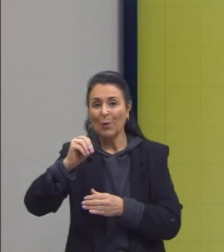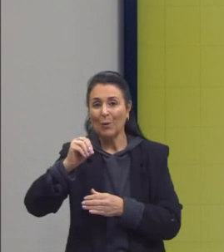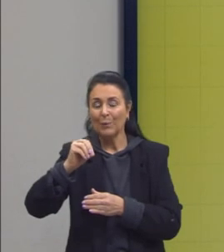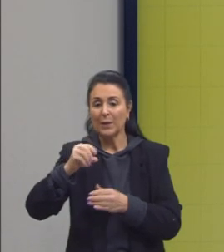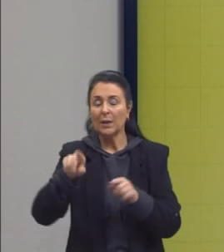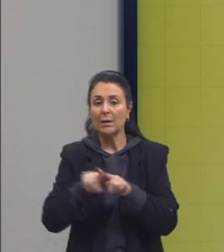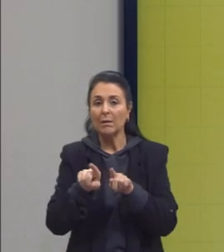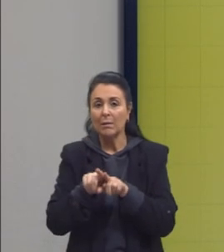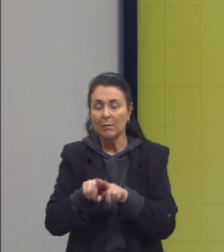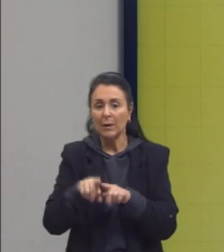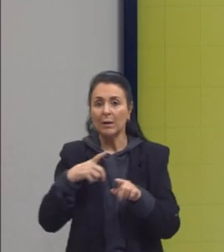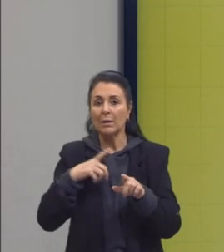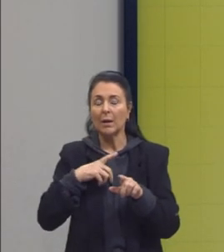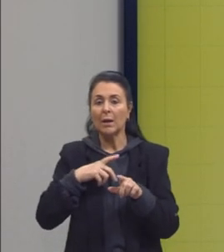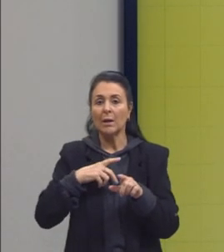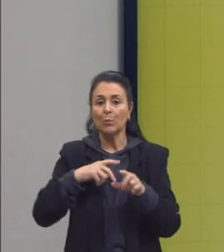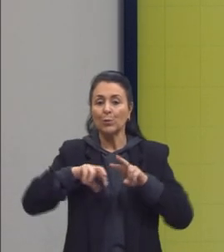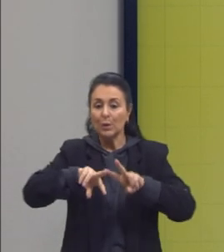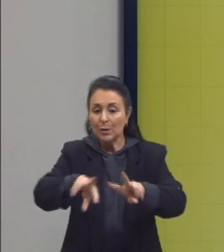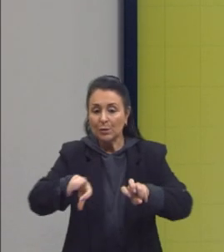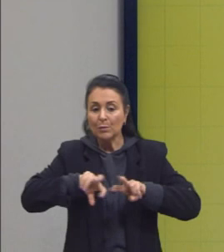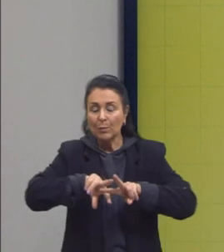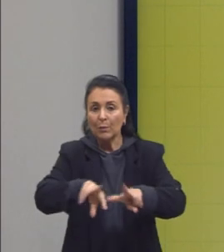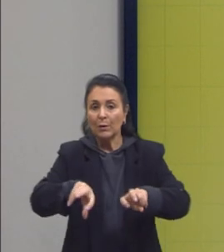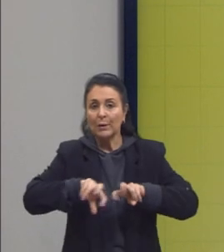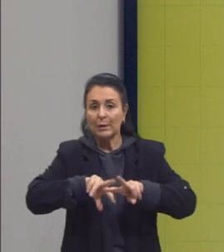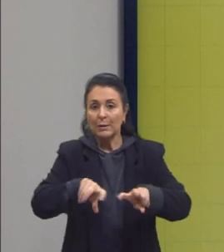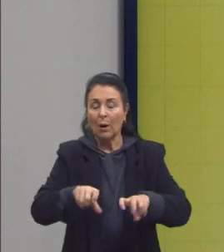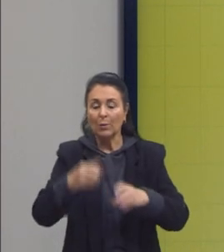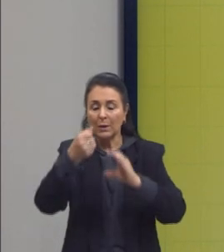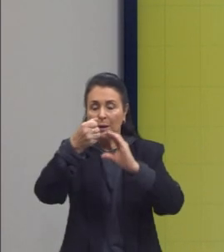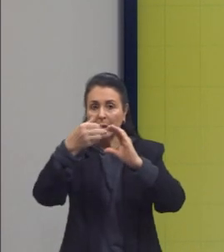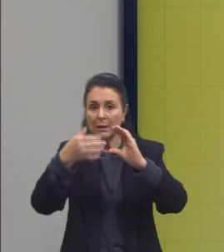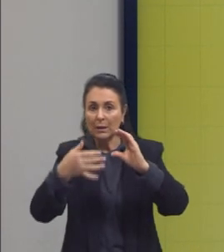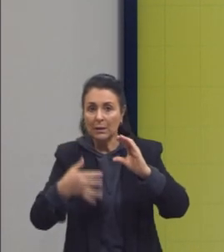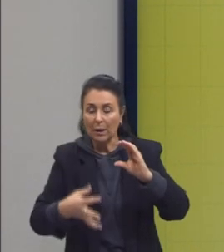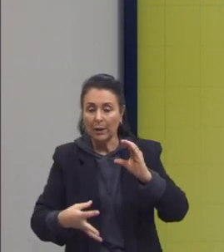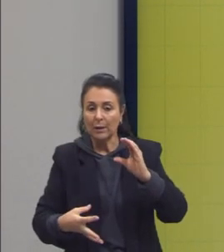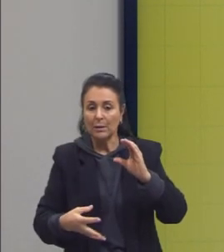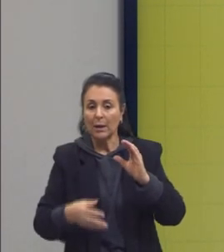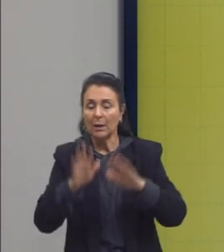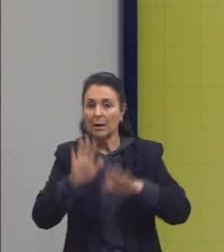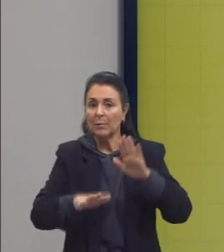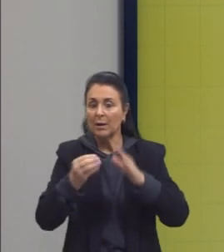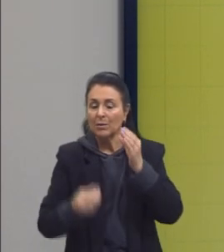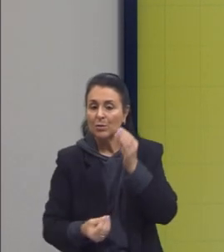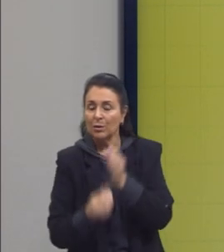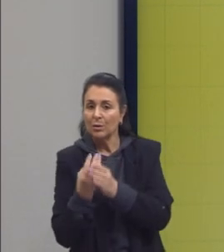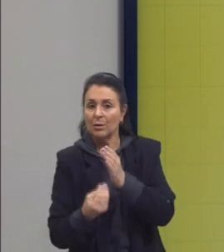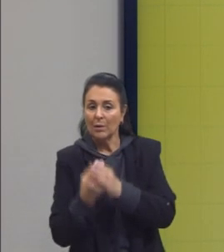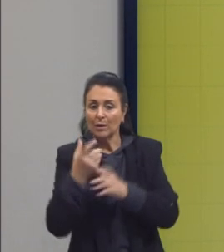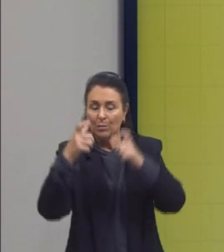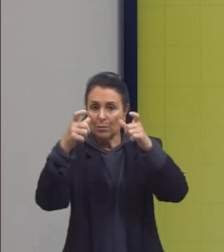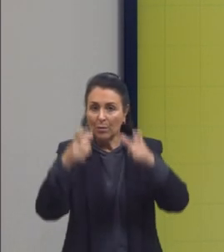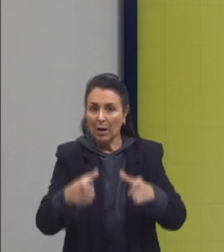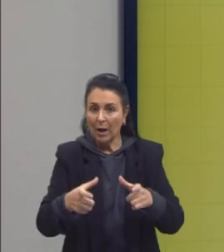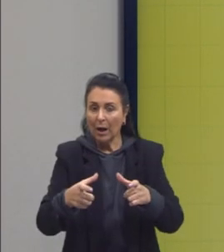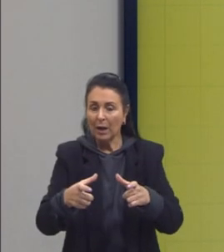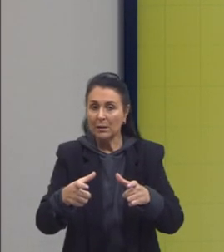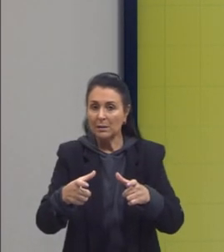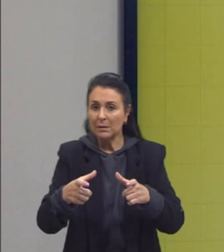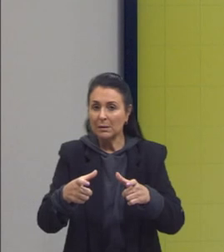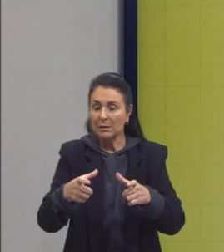exploração, né? Que é de maneira geral, então, característica de improdutividade, são aqueles locais que estão justamente